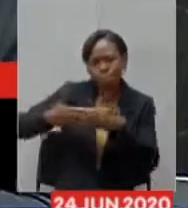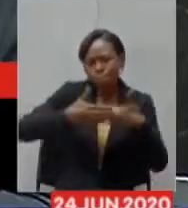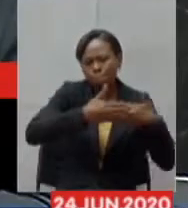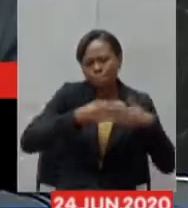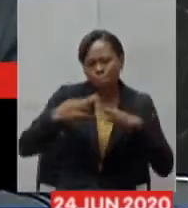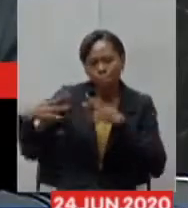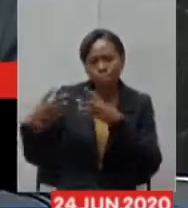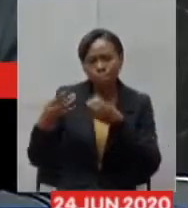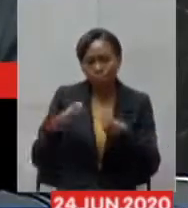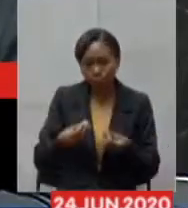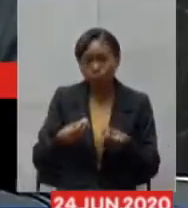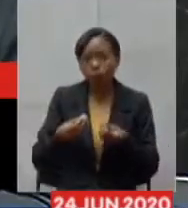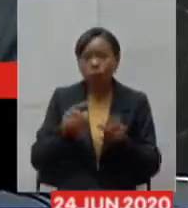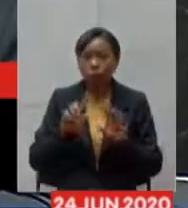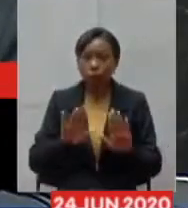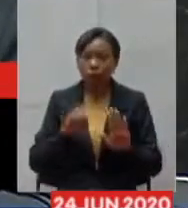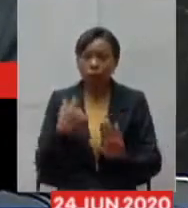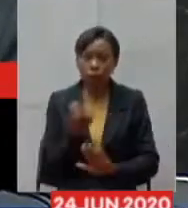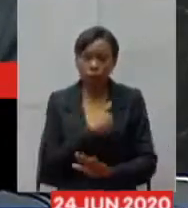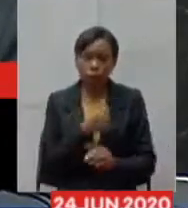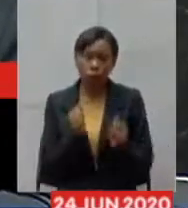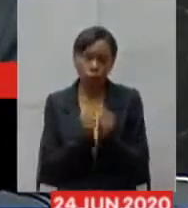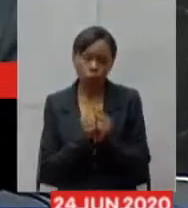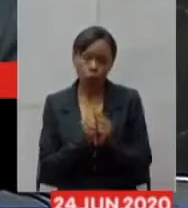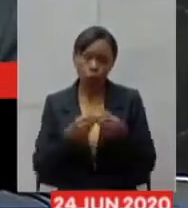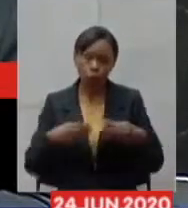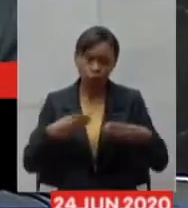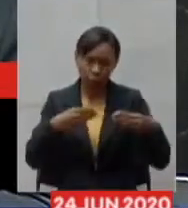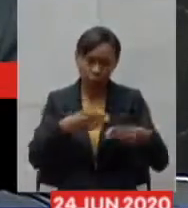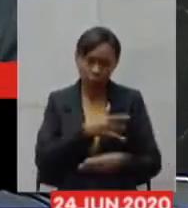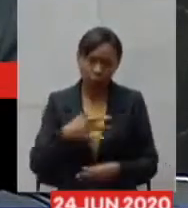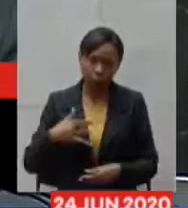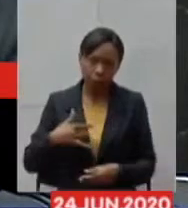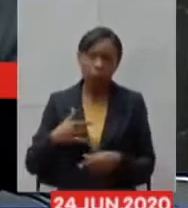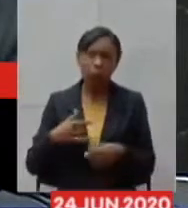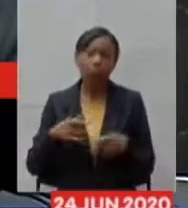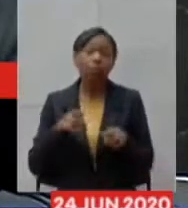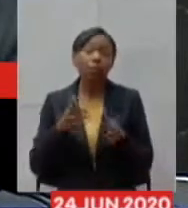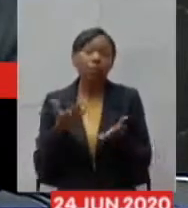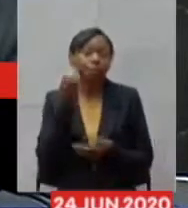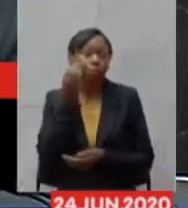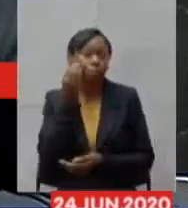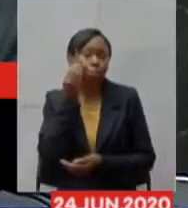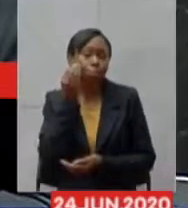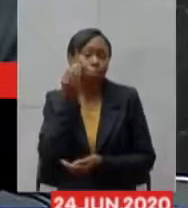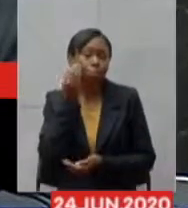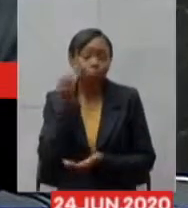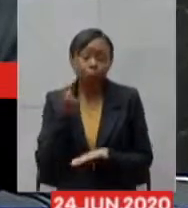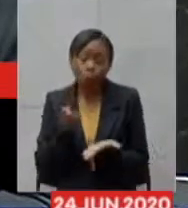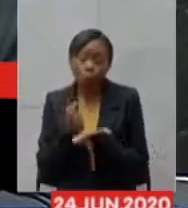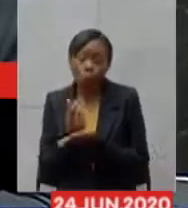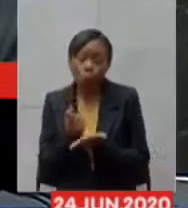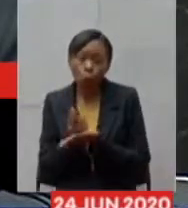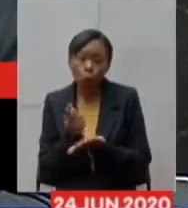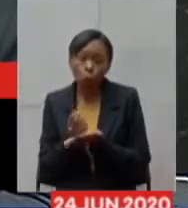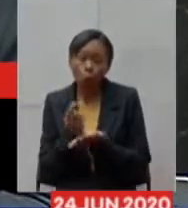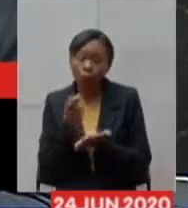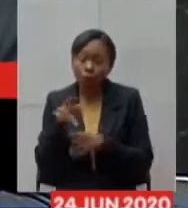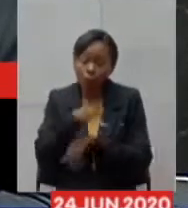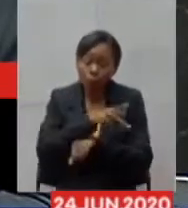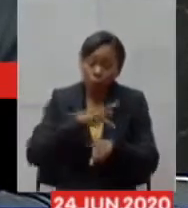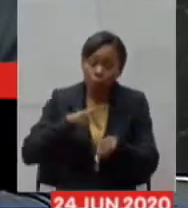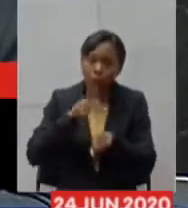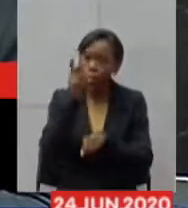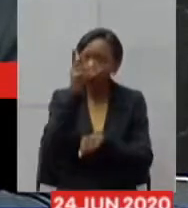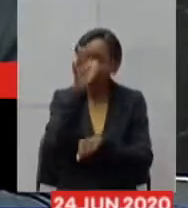junto com o ministério junto com o CONAS estamos tentando fazer uma aquisição para o país inteiro para que nós possamos ter